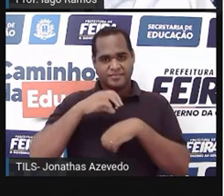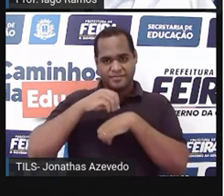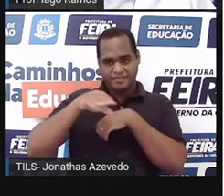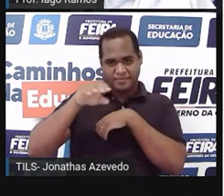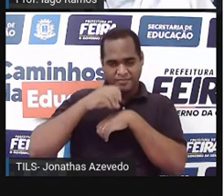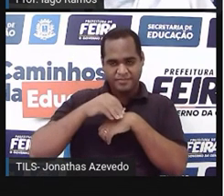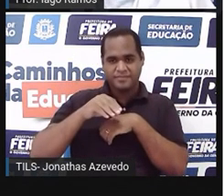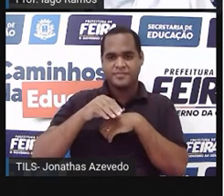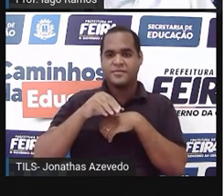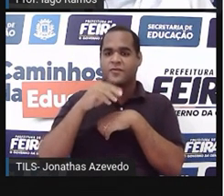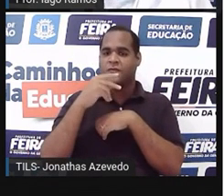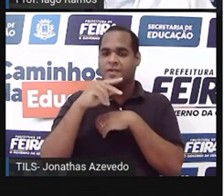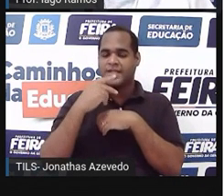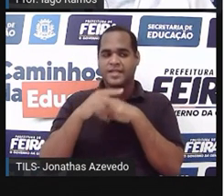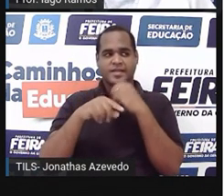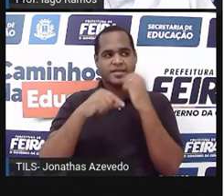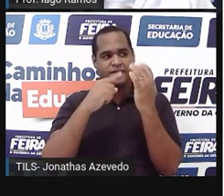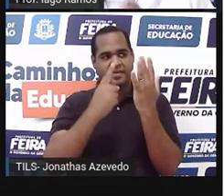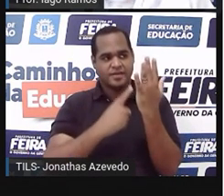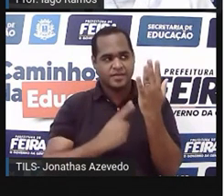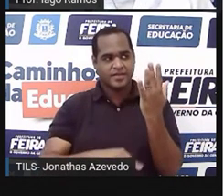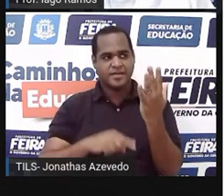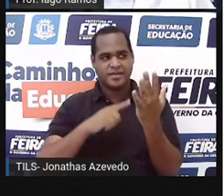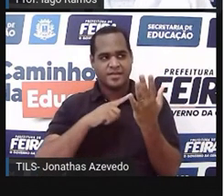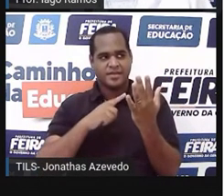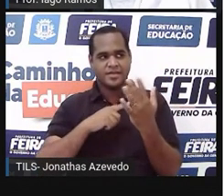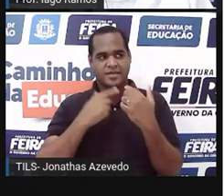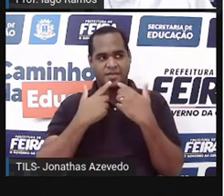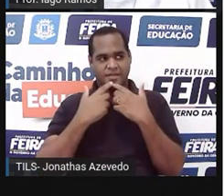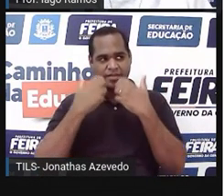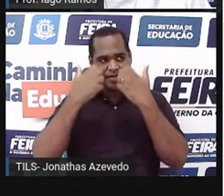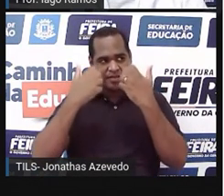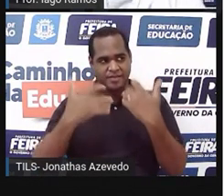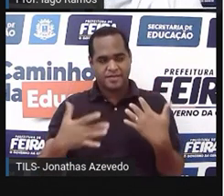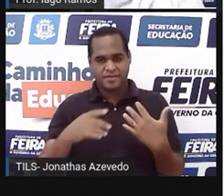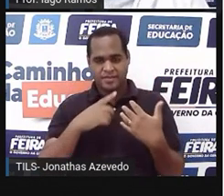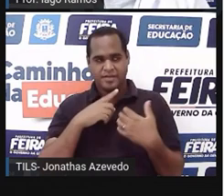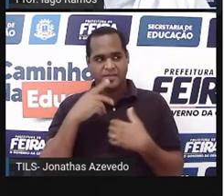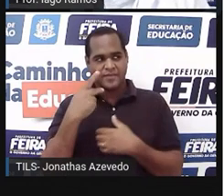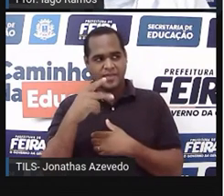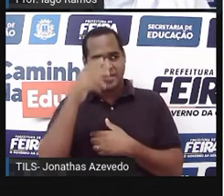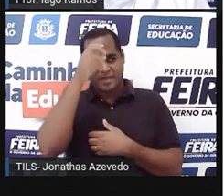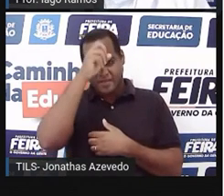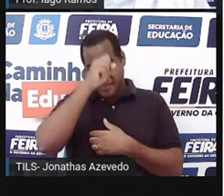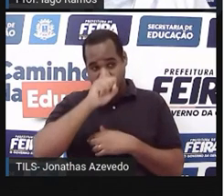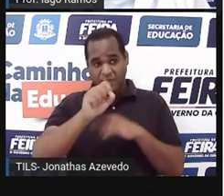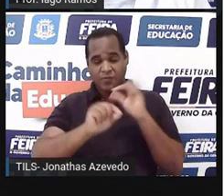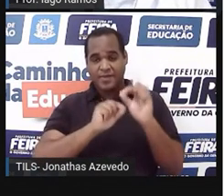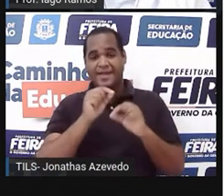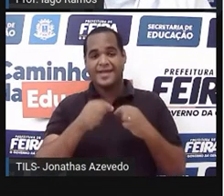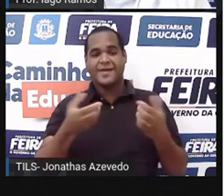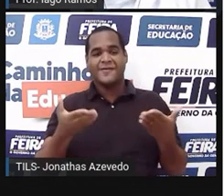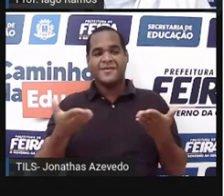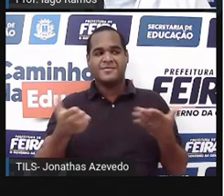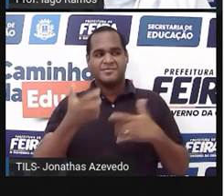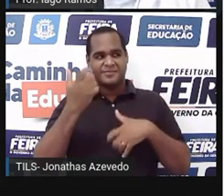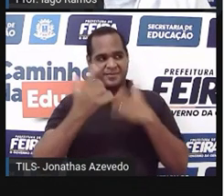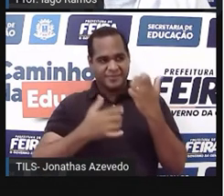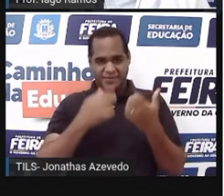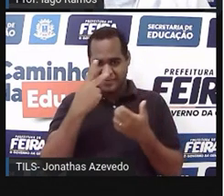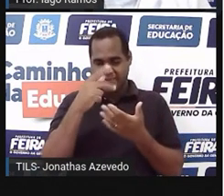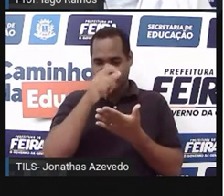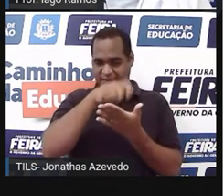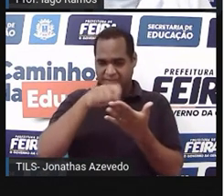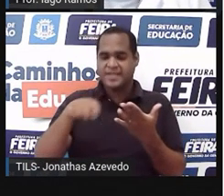que no seu caderno você escreva um pequeno comentário sobre o que você aprendeu nessa aula, tá bom? Então escreve esse